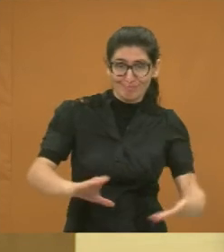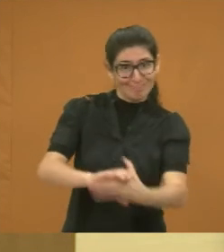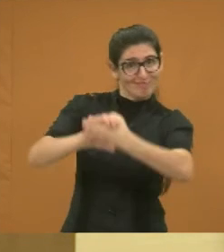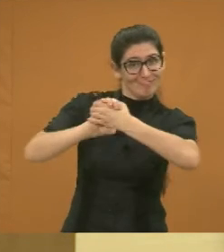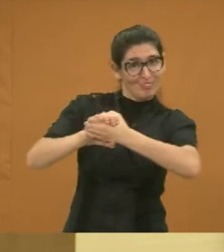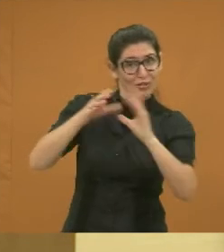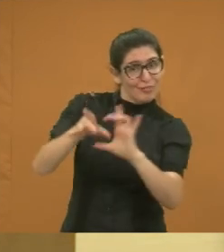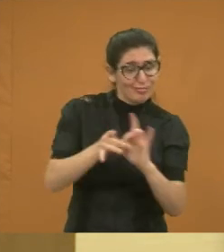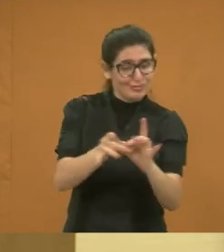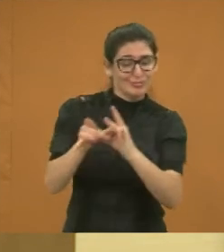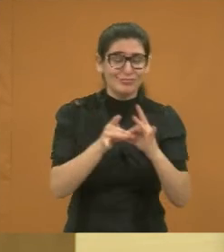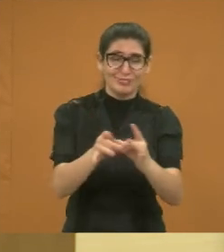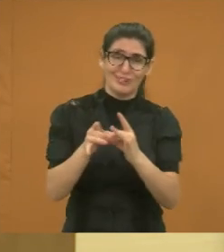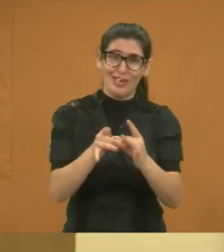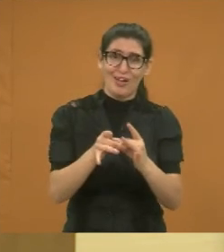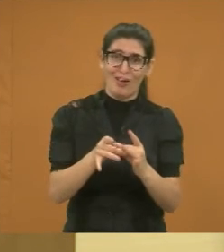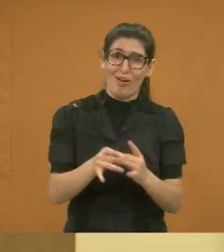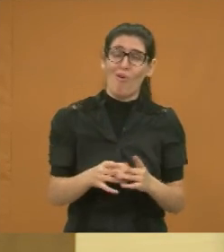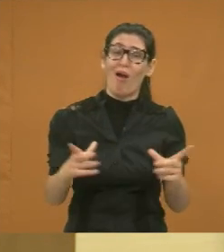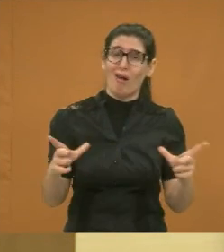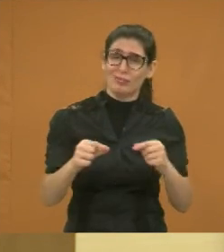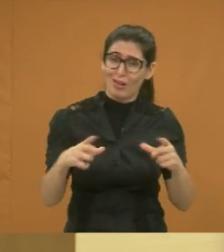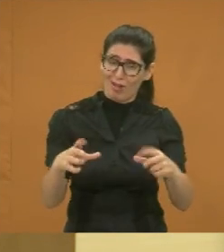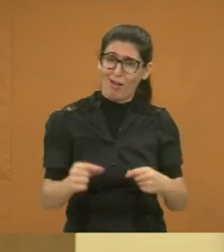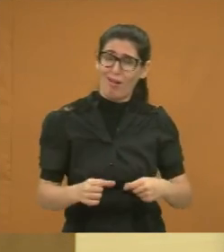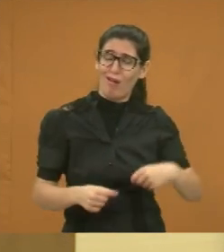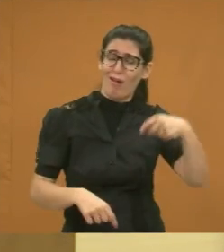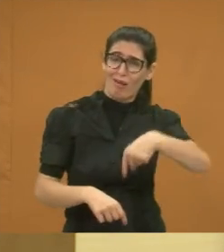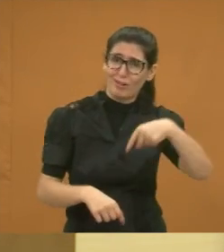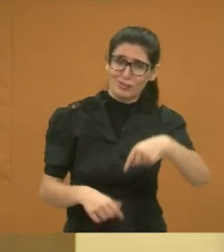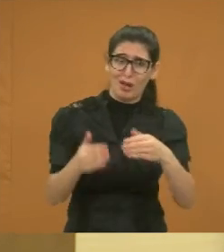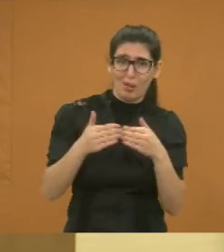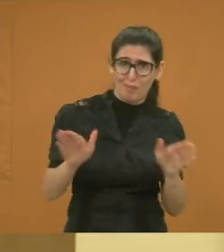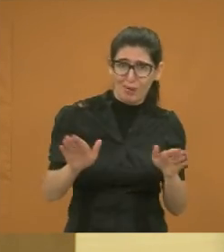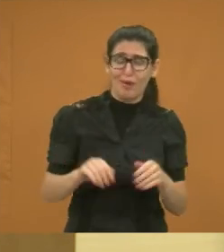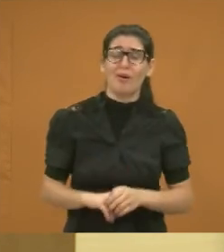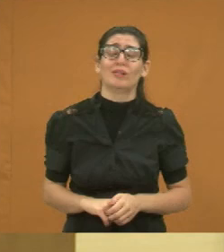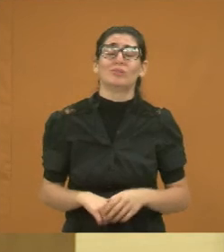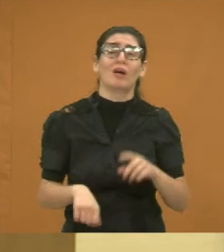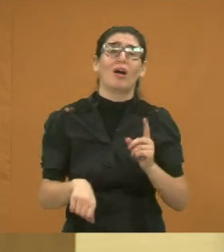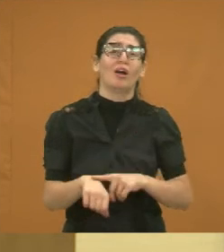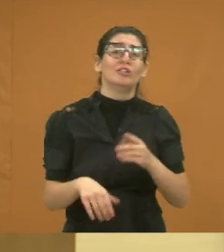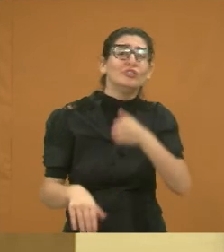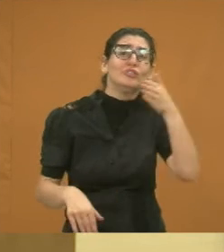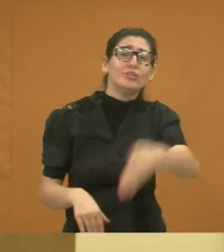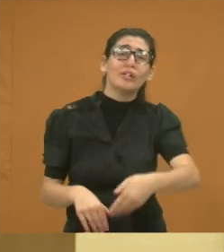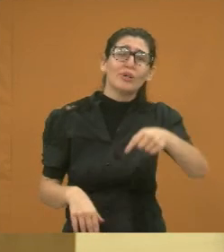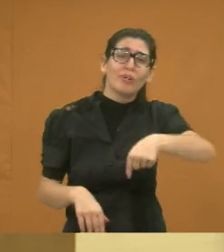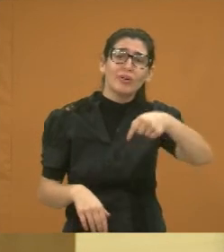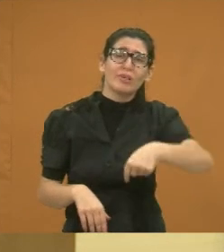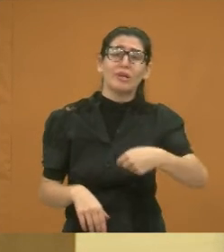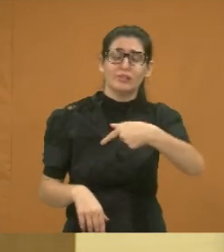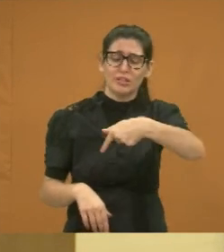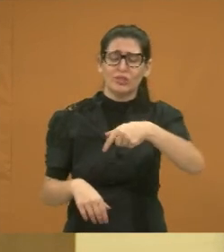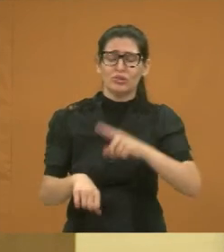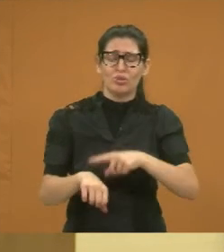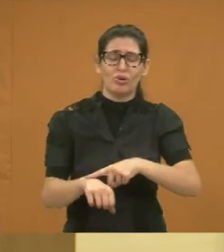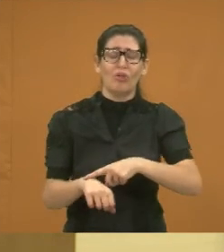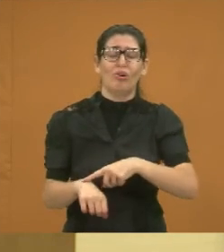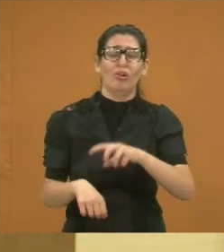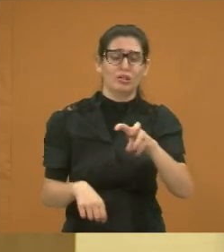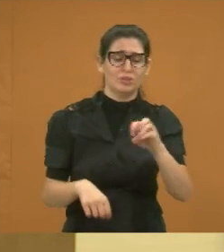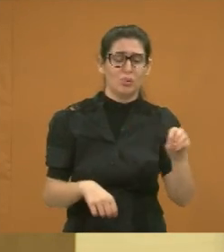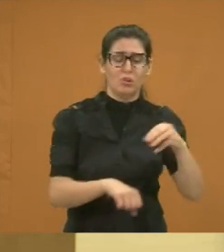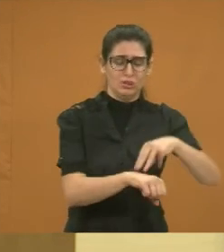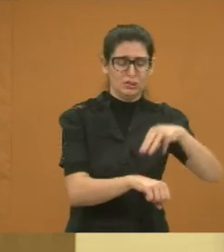disposição, o gabinete está aberto para vocês, eu chego aqui dez para as oito, quando é nove horas, vou para os bairros, eu ando,